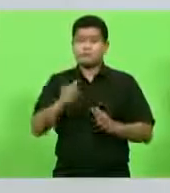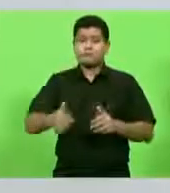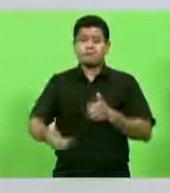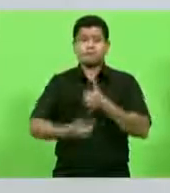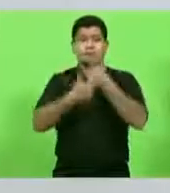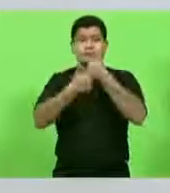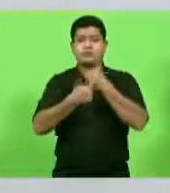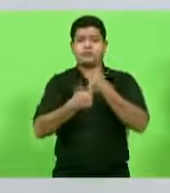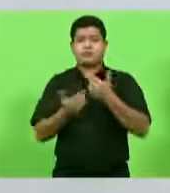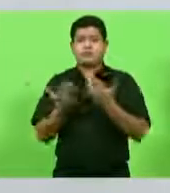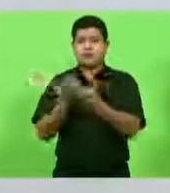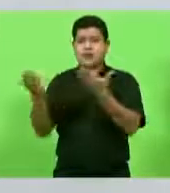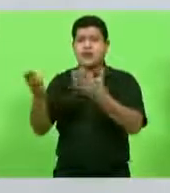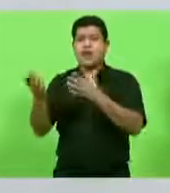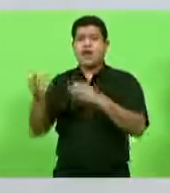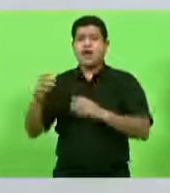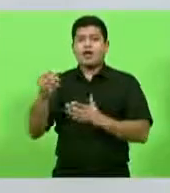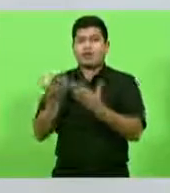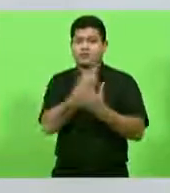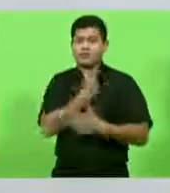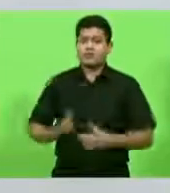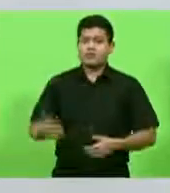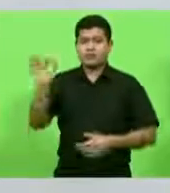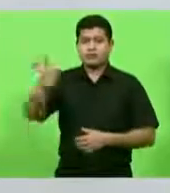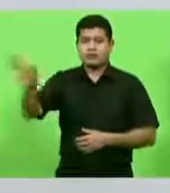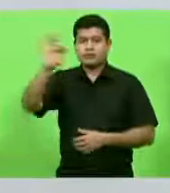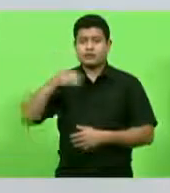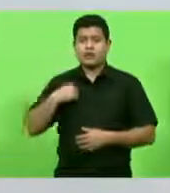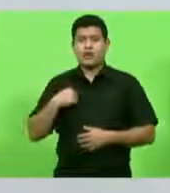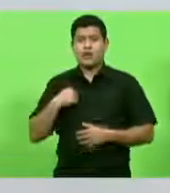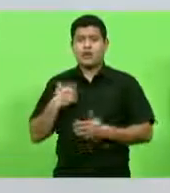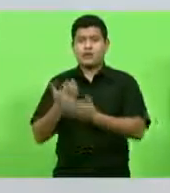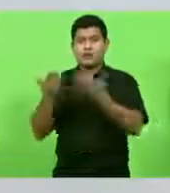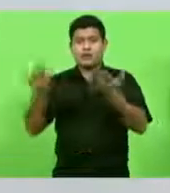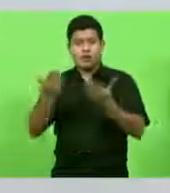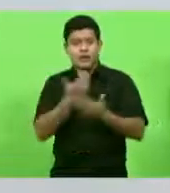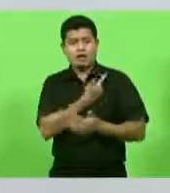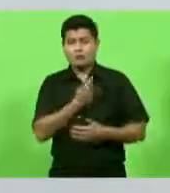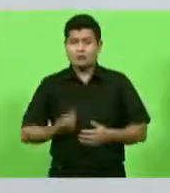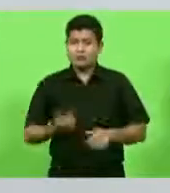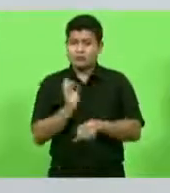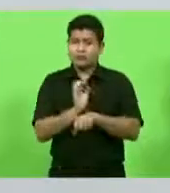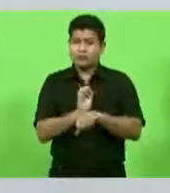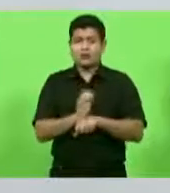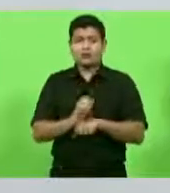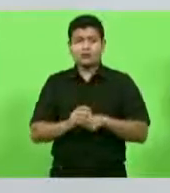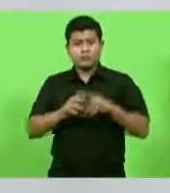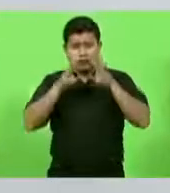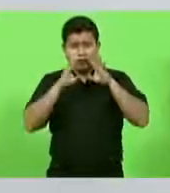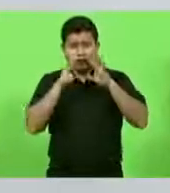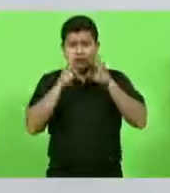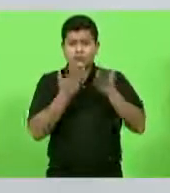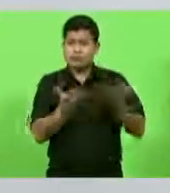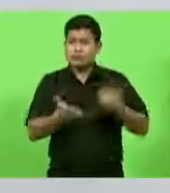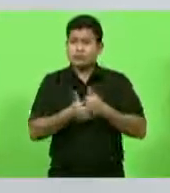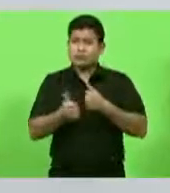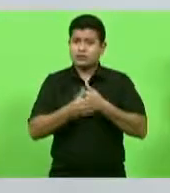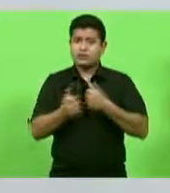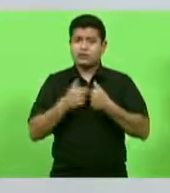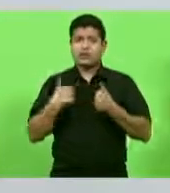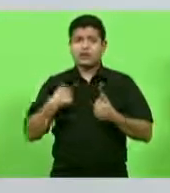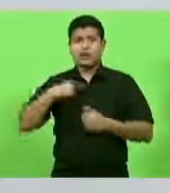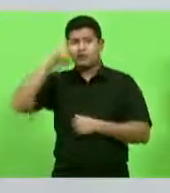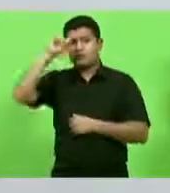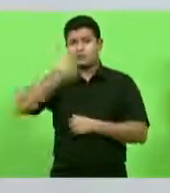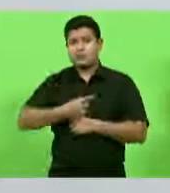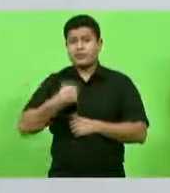federal, aos nossos representantes, olhem com carinho, revejam, essa, né, essa, essa ordem